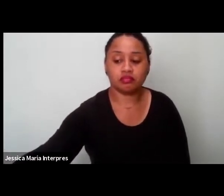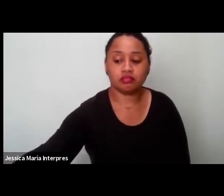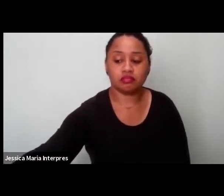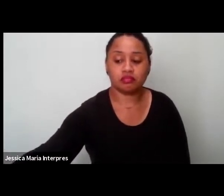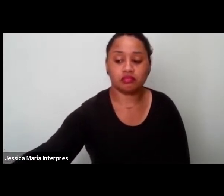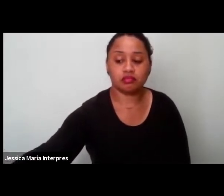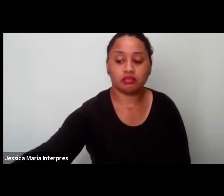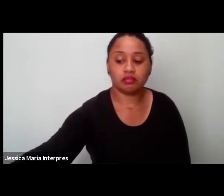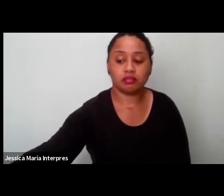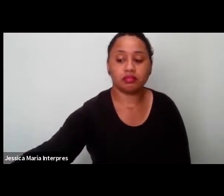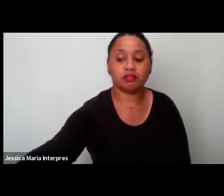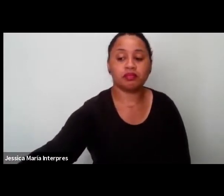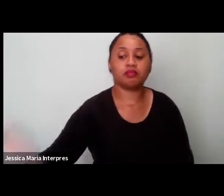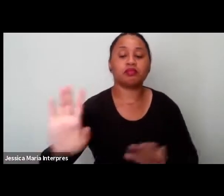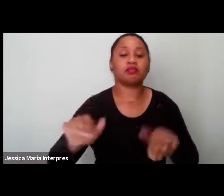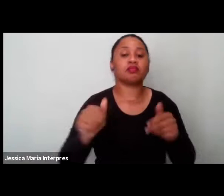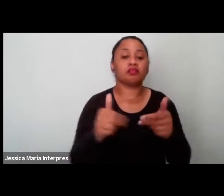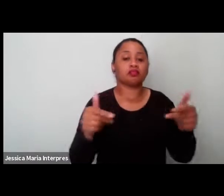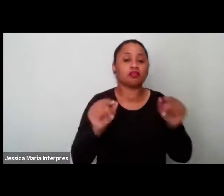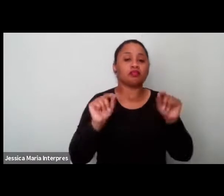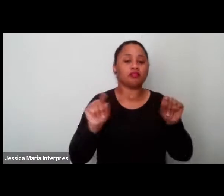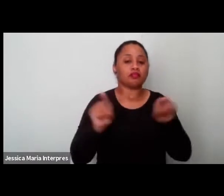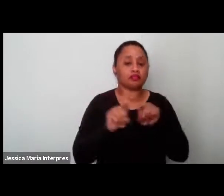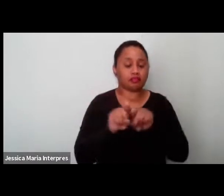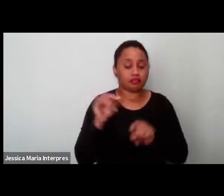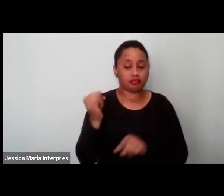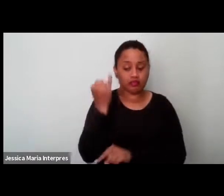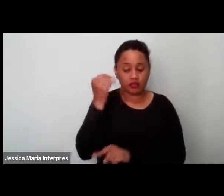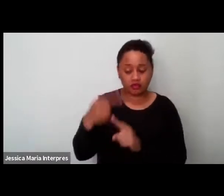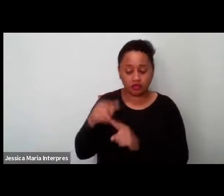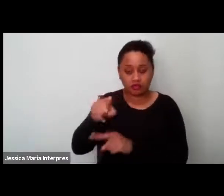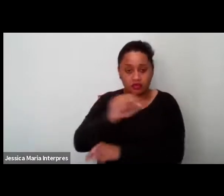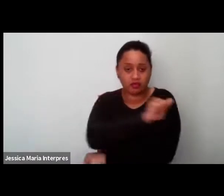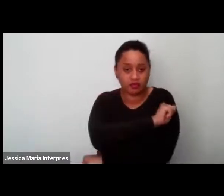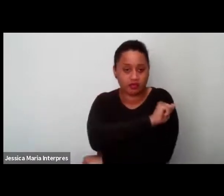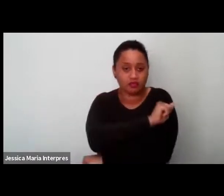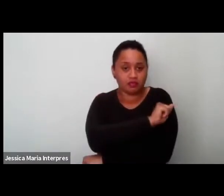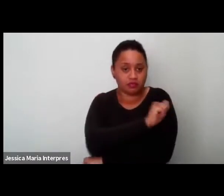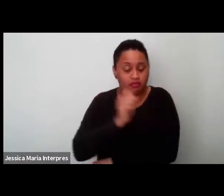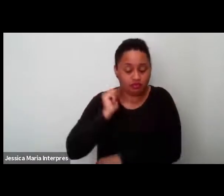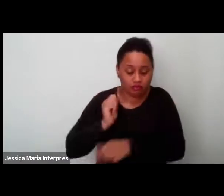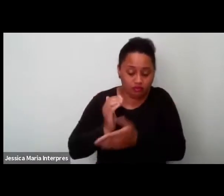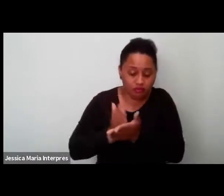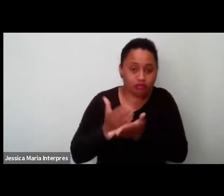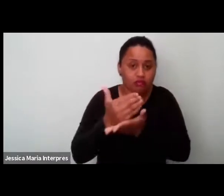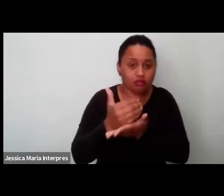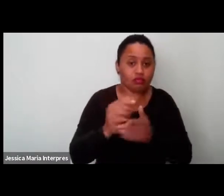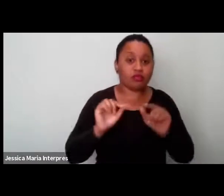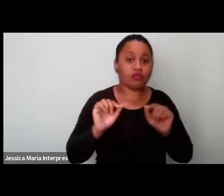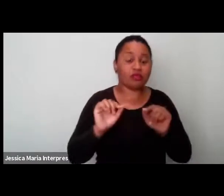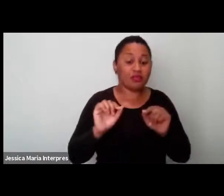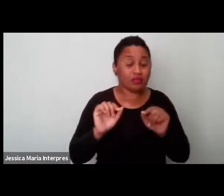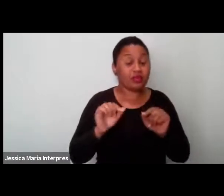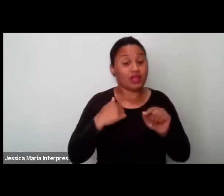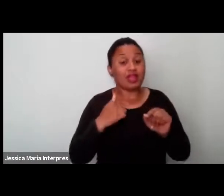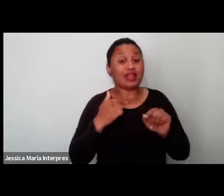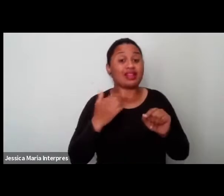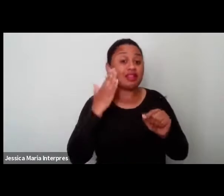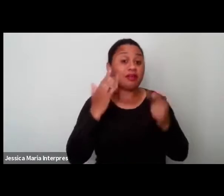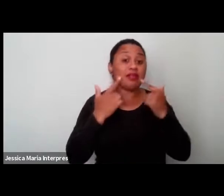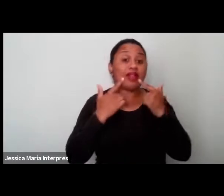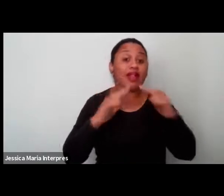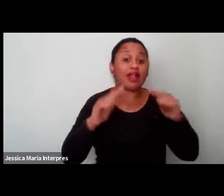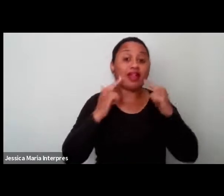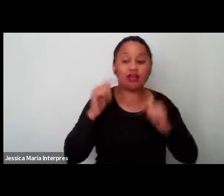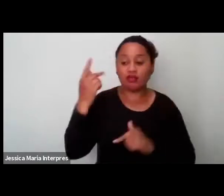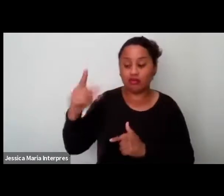né, a Márcia, a bolsista de extensão, domina, então, né, o idioma caigangue. Então,